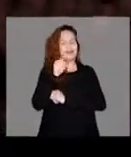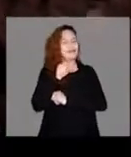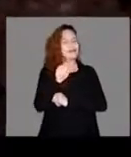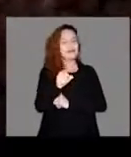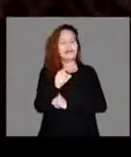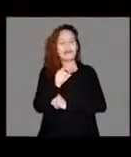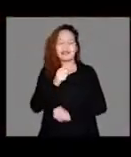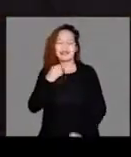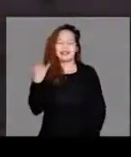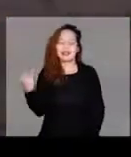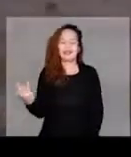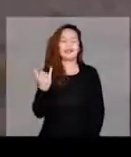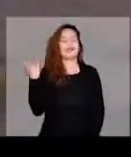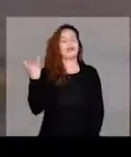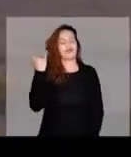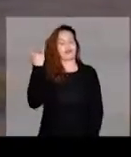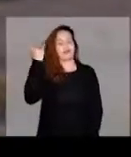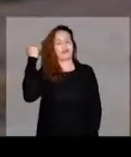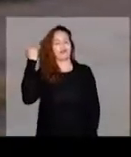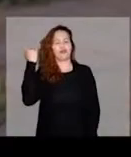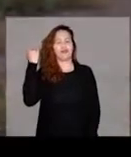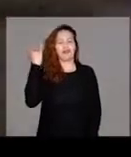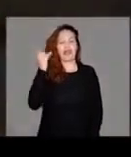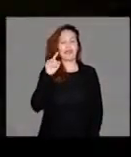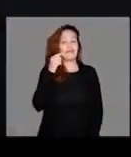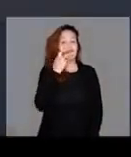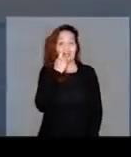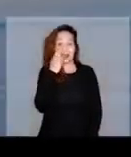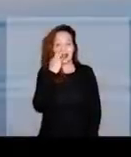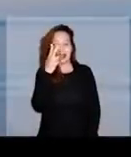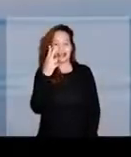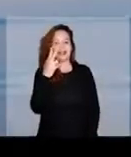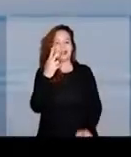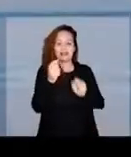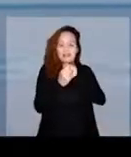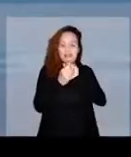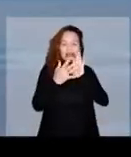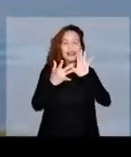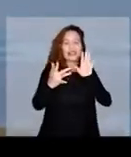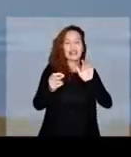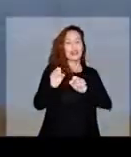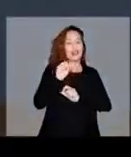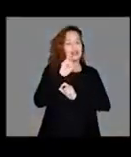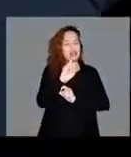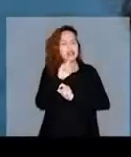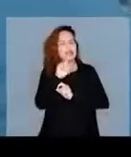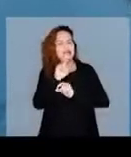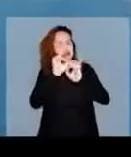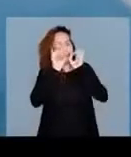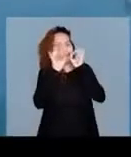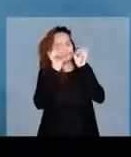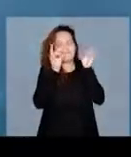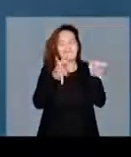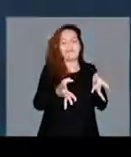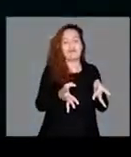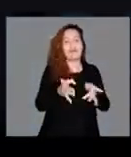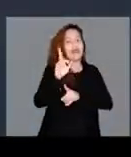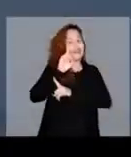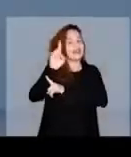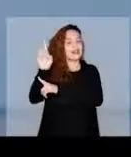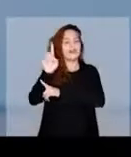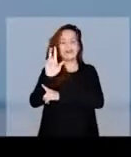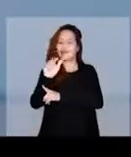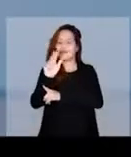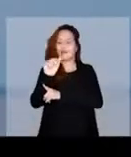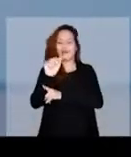Você é precioso, mais ouro que o ouro puro de ouvir. Se você desistir, Deus